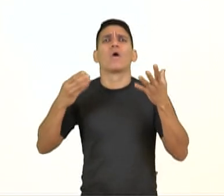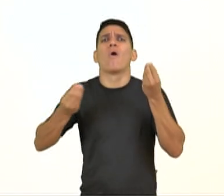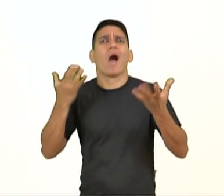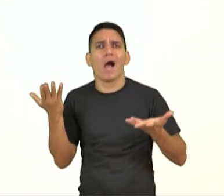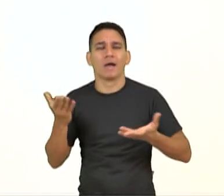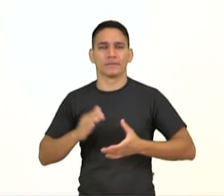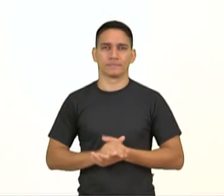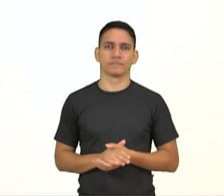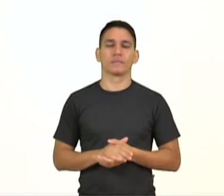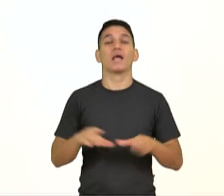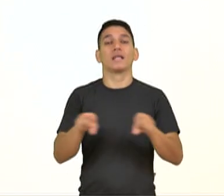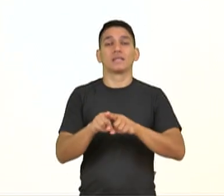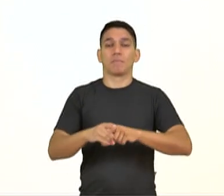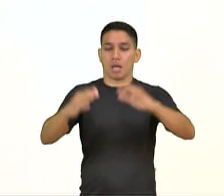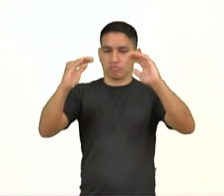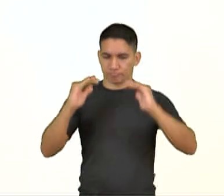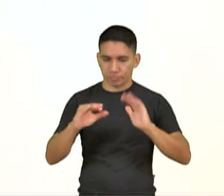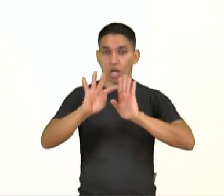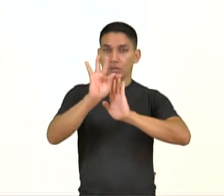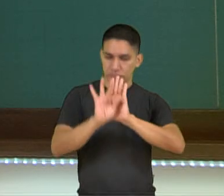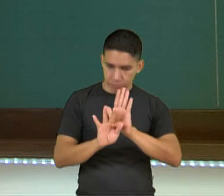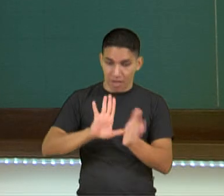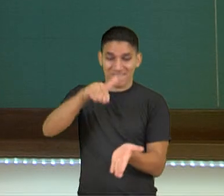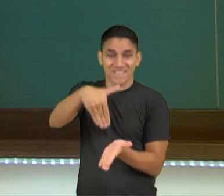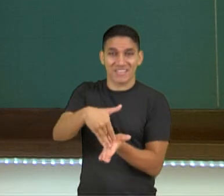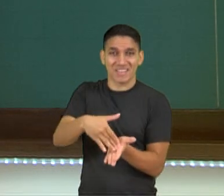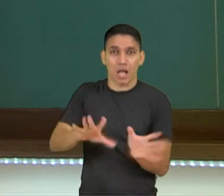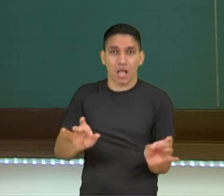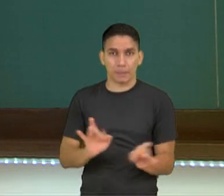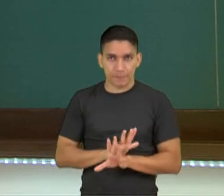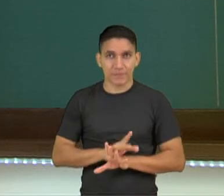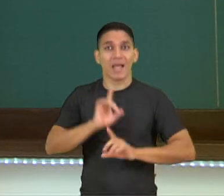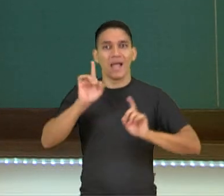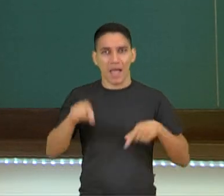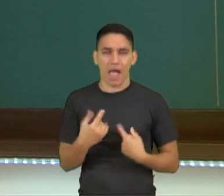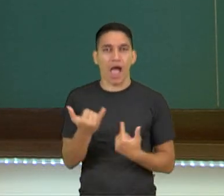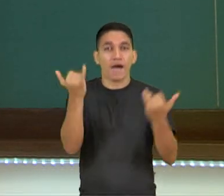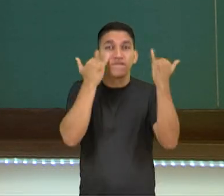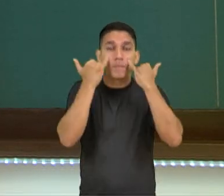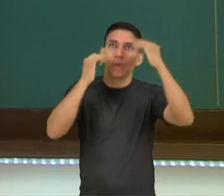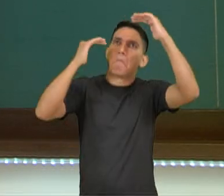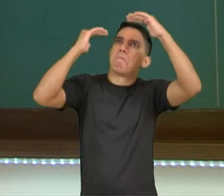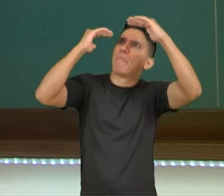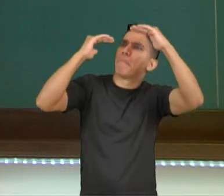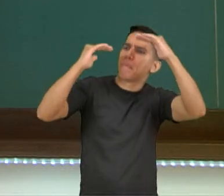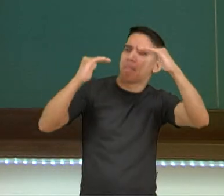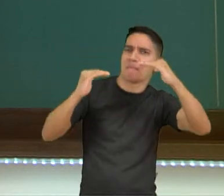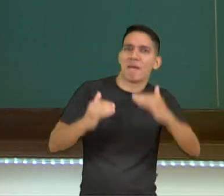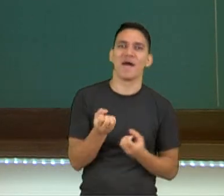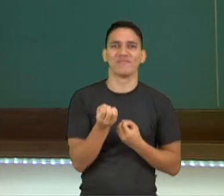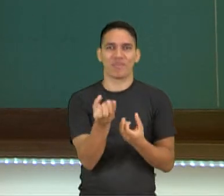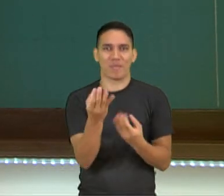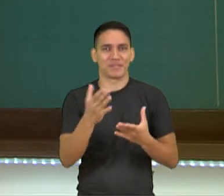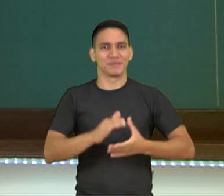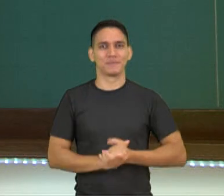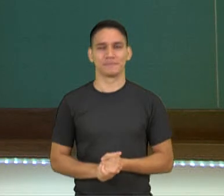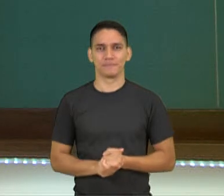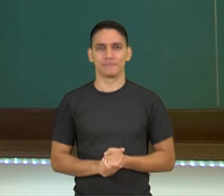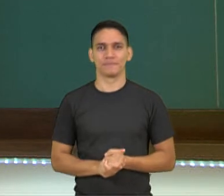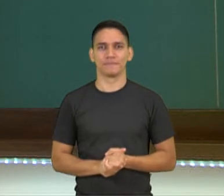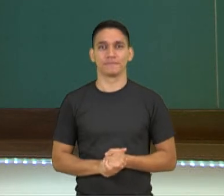corpo do texto e o desfecho. Essas são informações que vão estar ali na notícia.